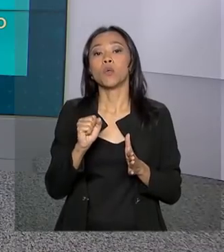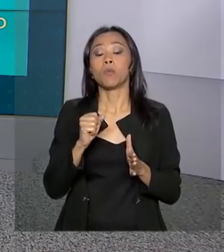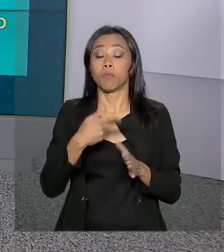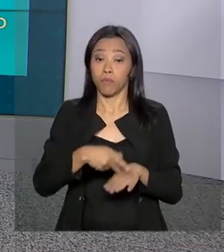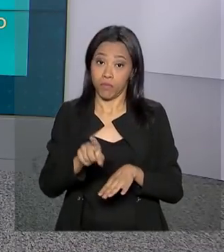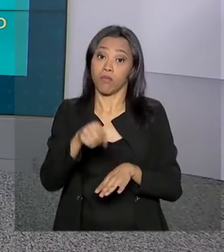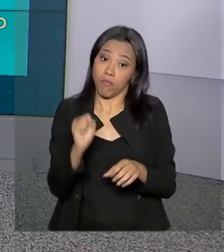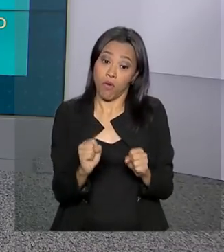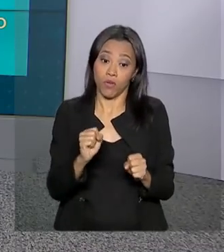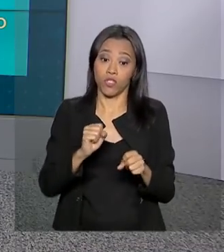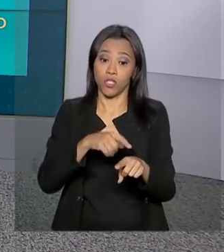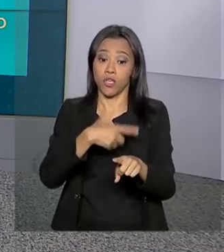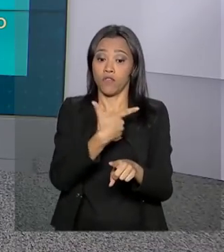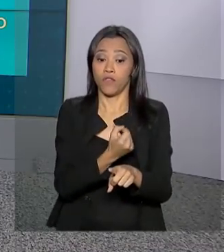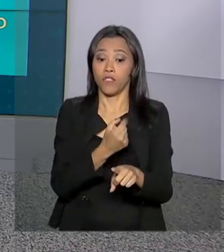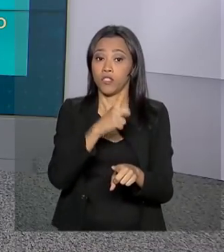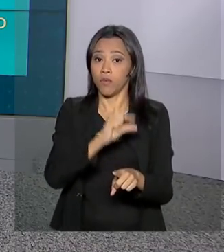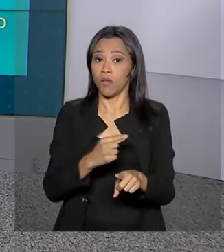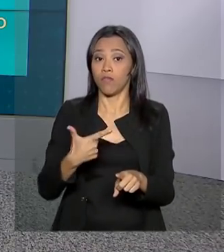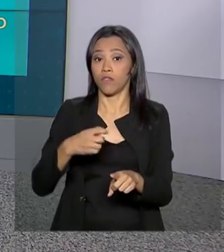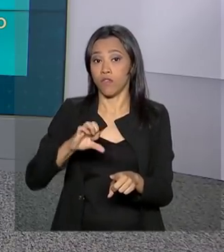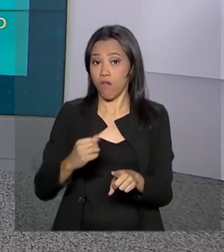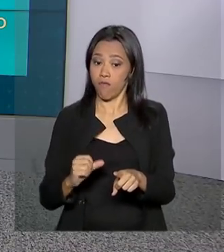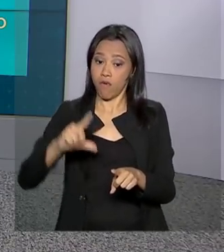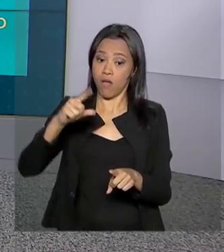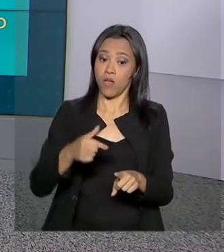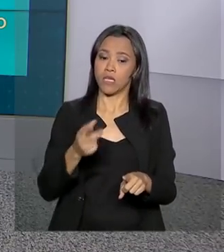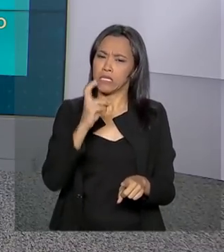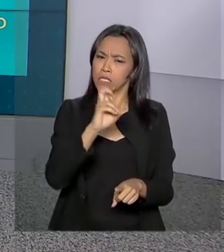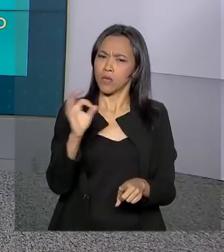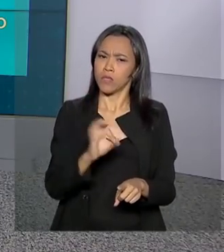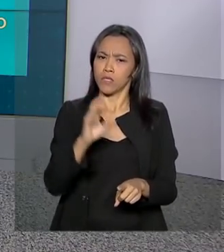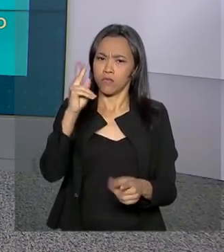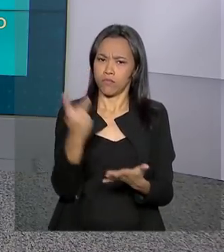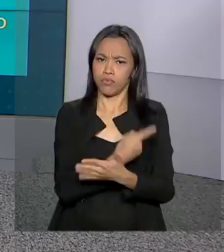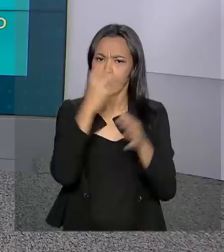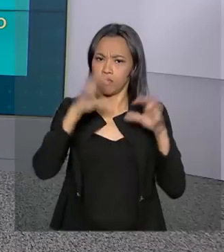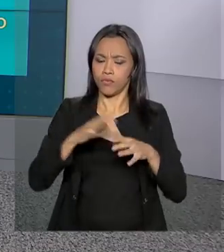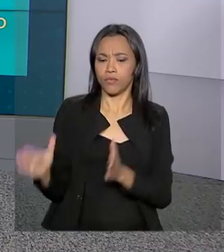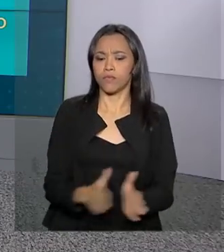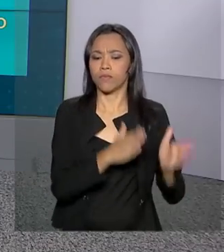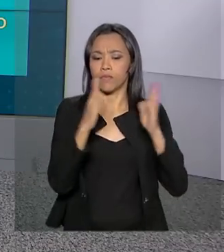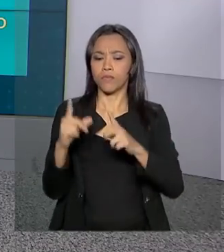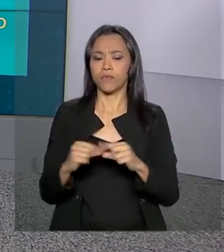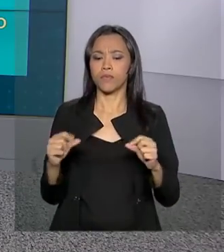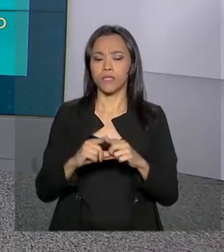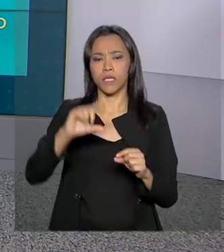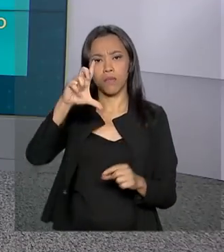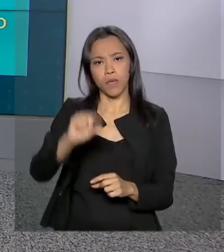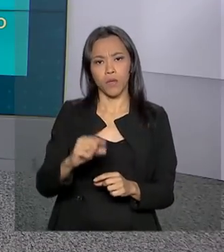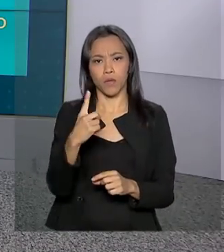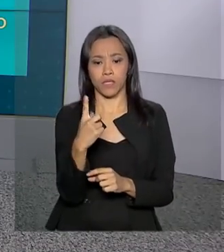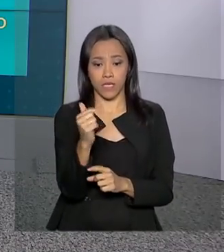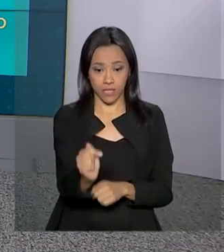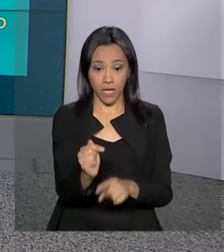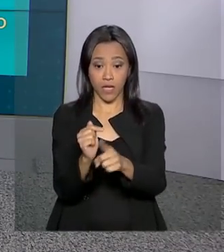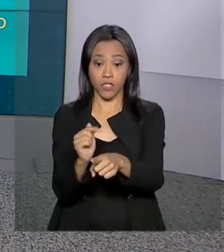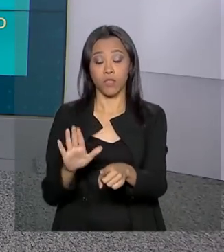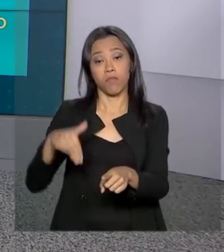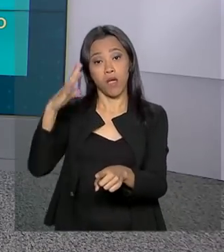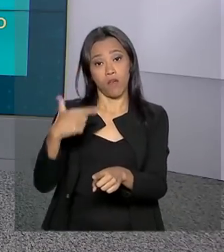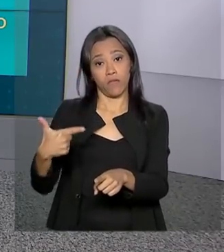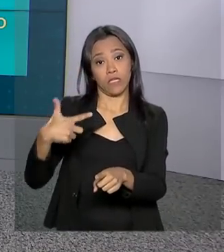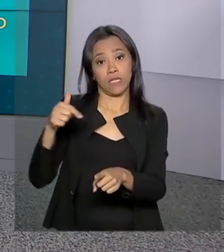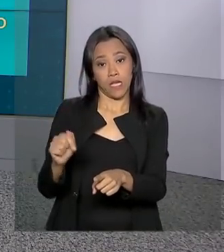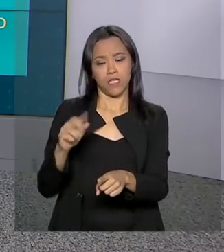29 graus. Nós temos 5% de possibilidade de chuva. E aqui em Brasília, mínima de 17, máxima de 27 graus,